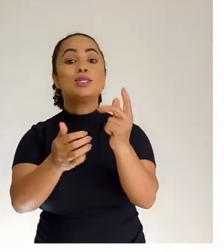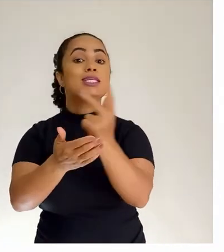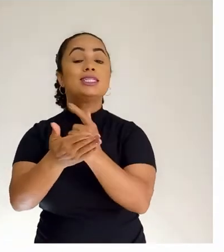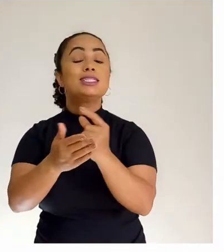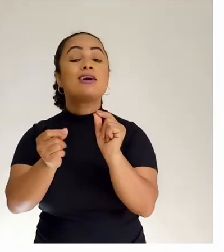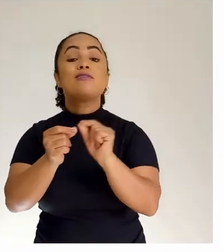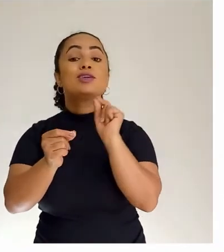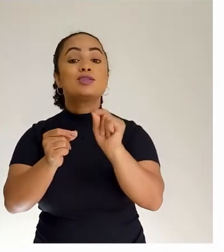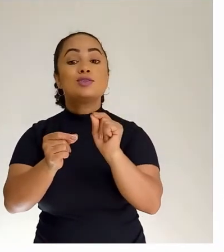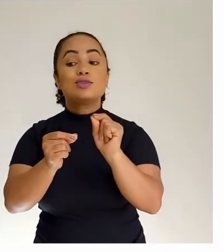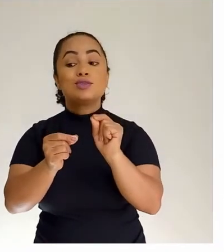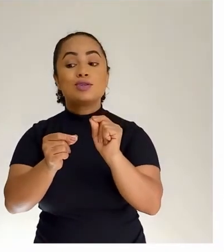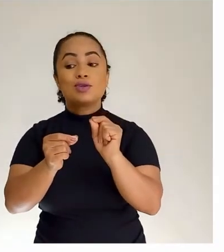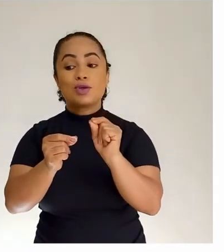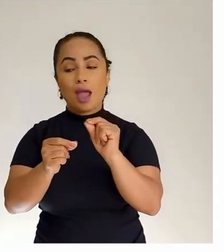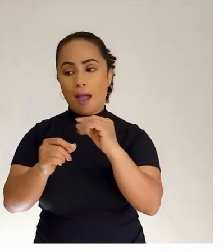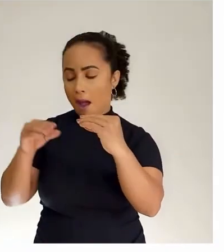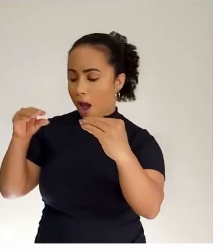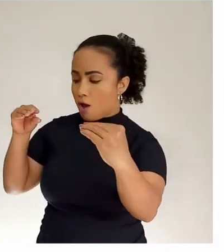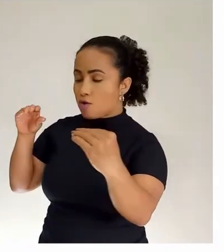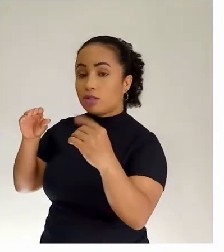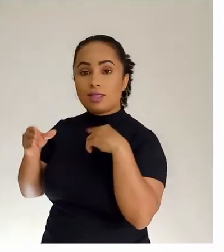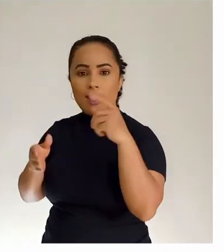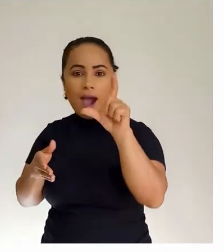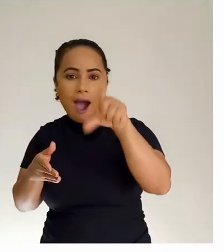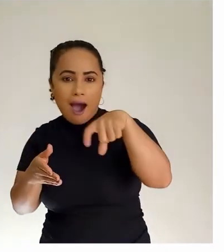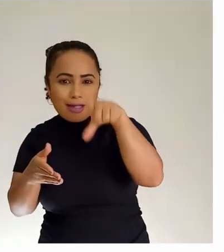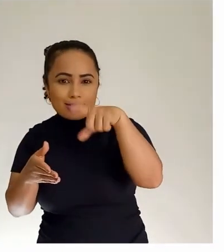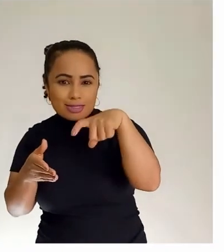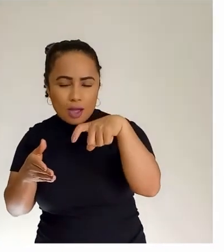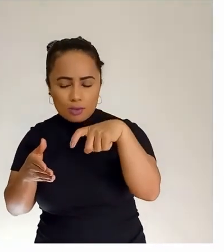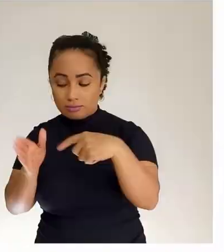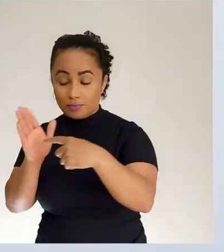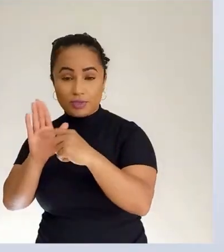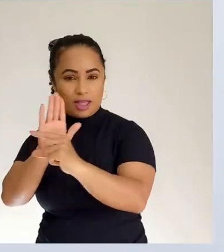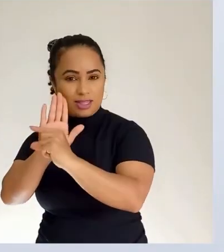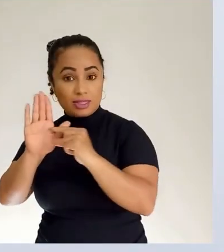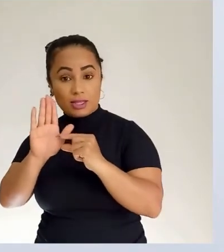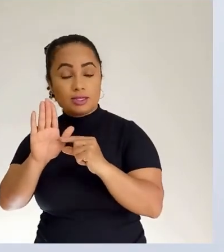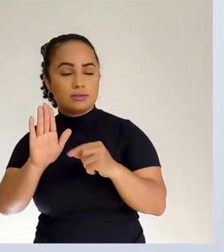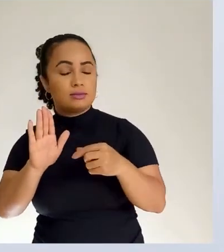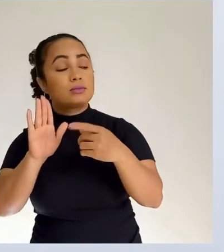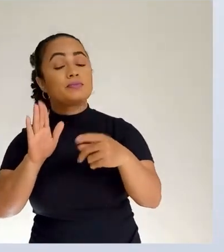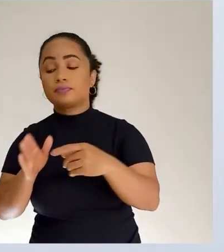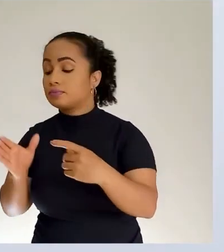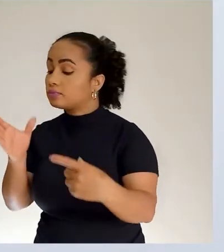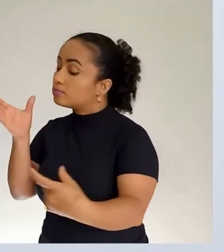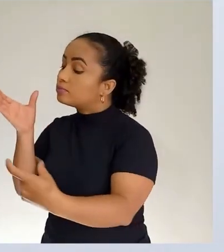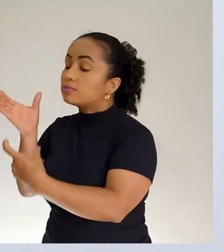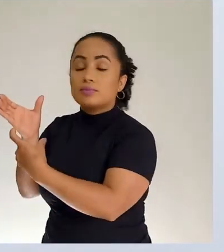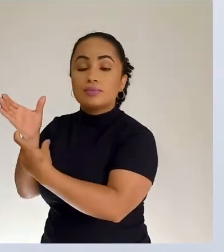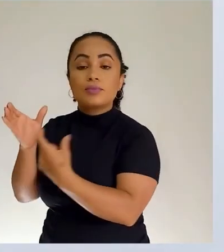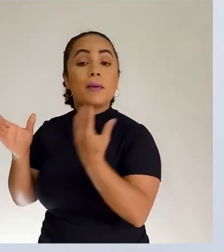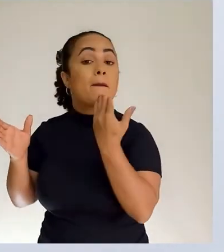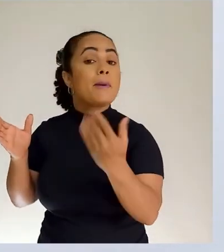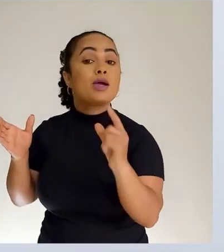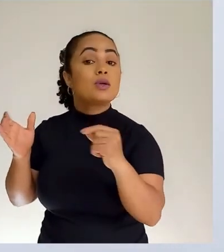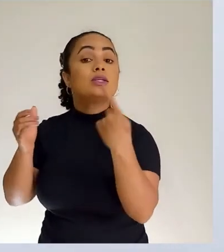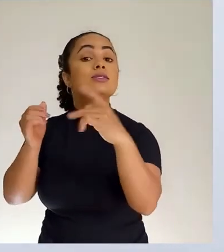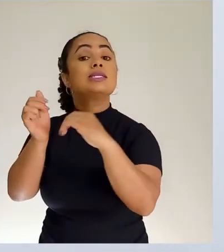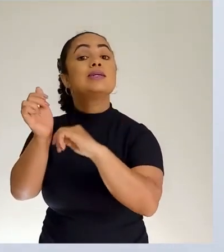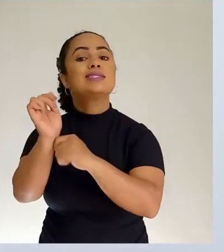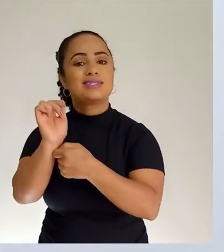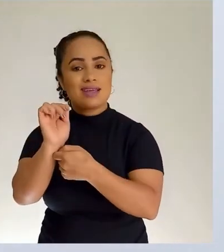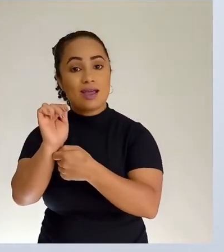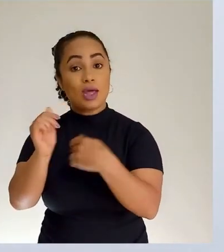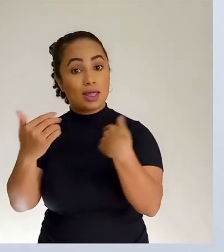maquininha de cartão e um texto falando assim, senha, por favor. Então, é um texto que dialoga com outro.